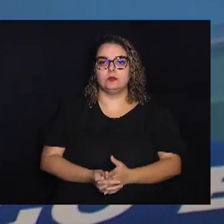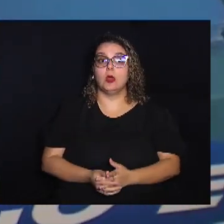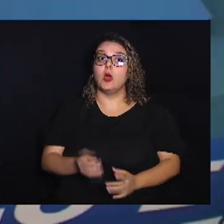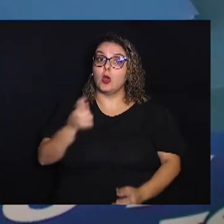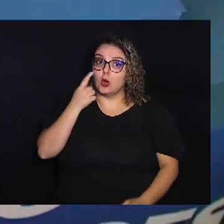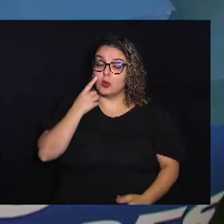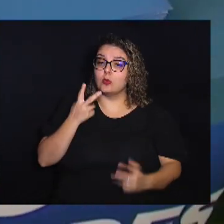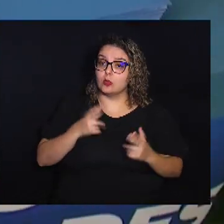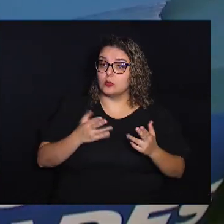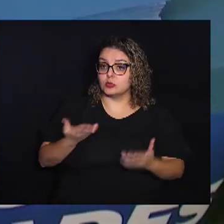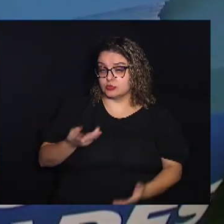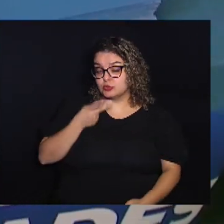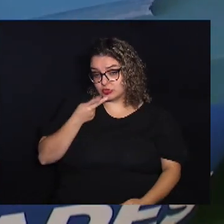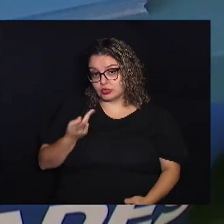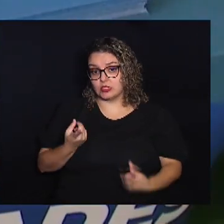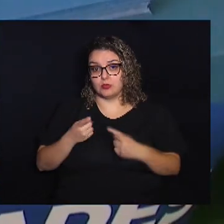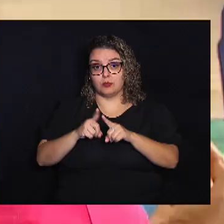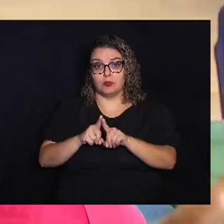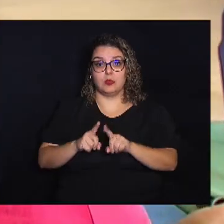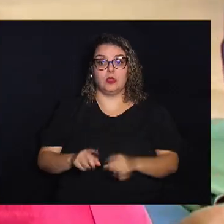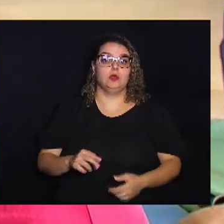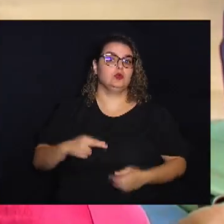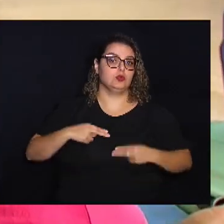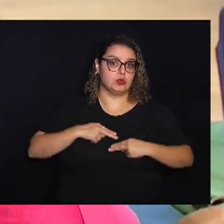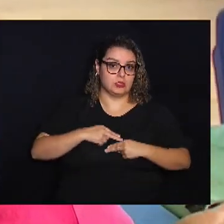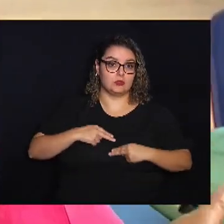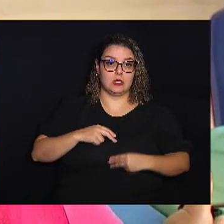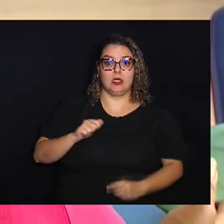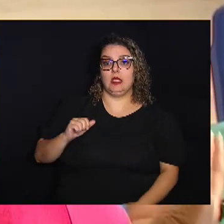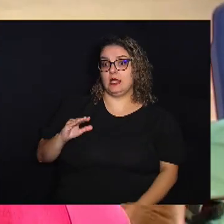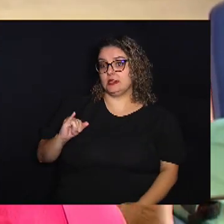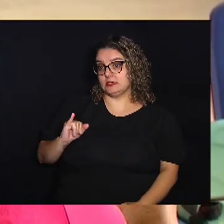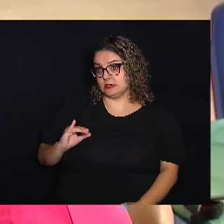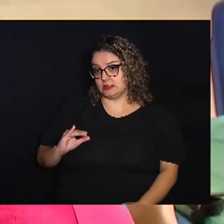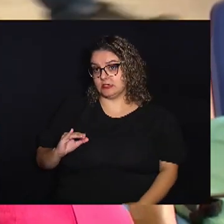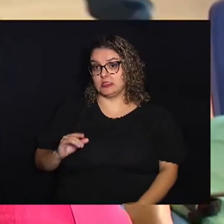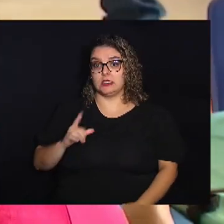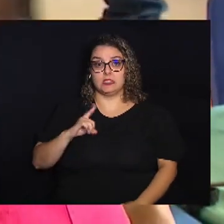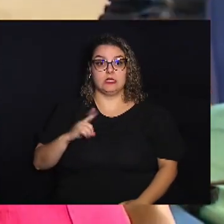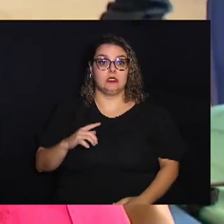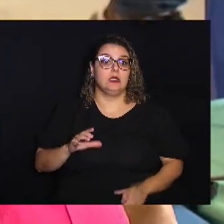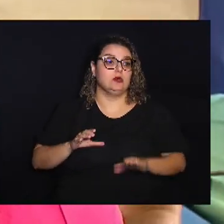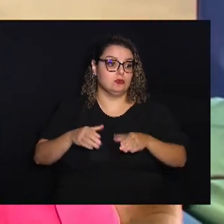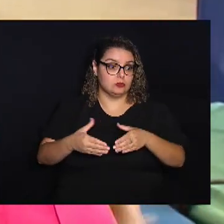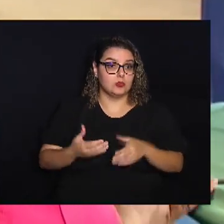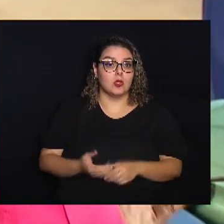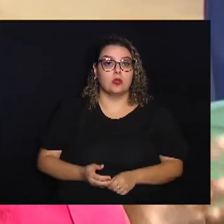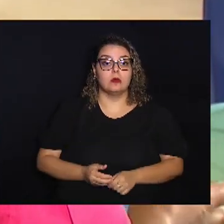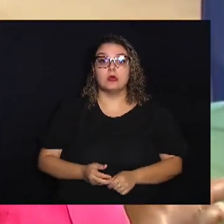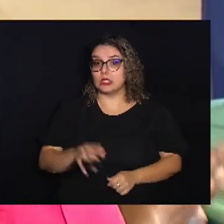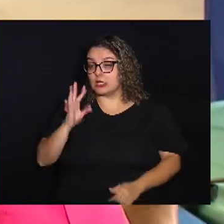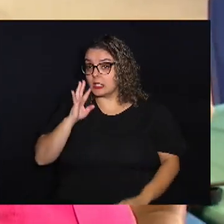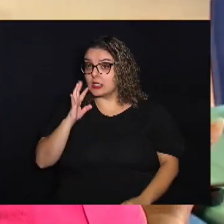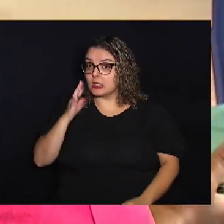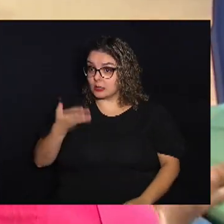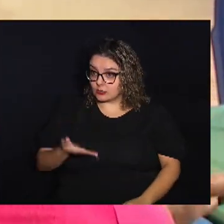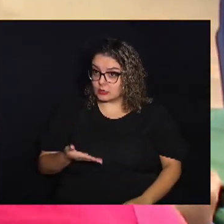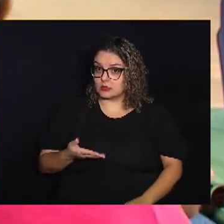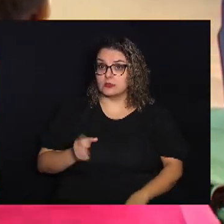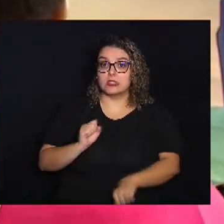eu disse, a gente em parceria com o SEBRAE, com a SIC então a gente tem um grupo, uma equipe bacana aqui que está